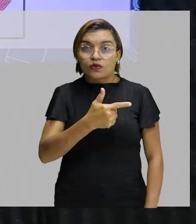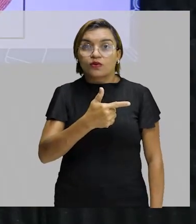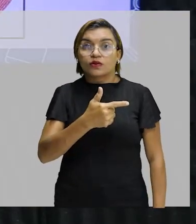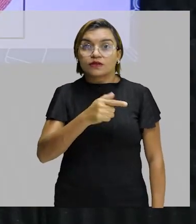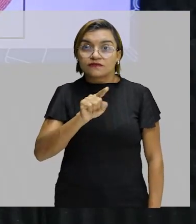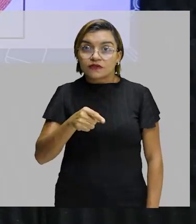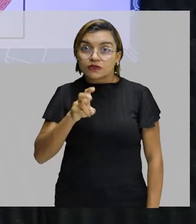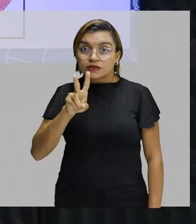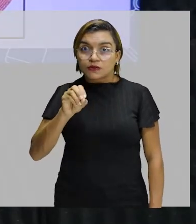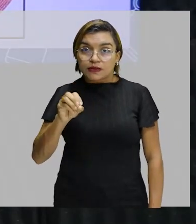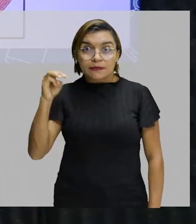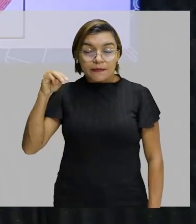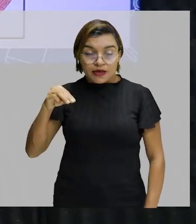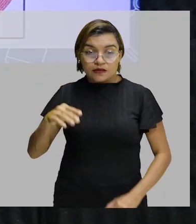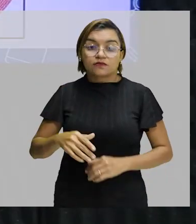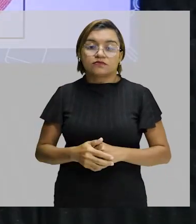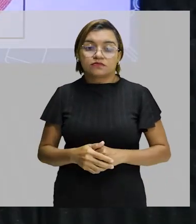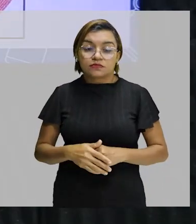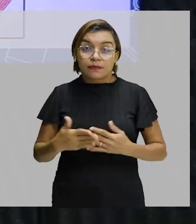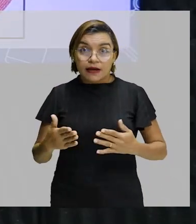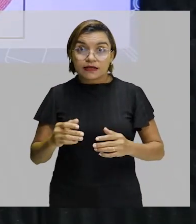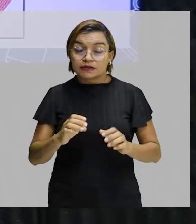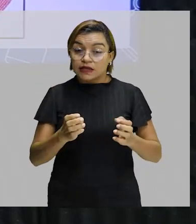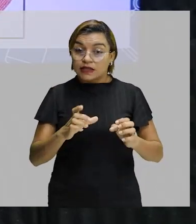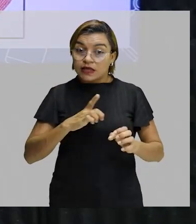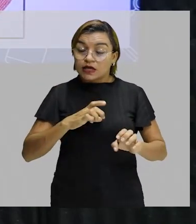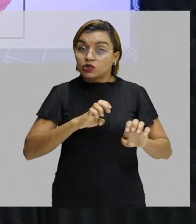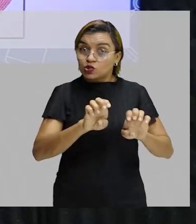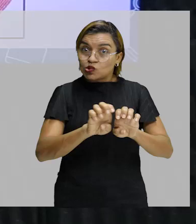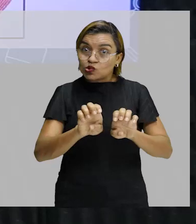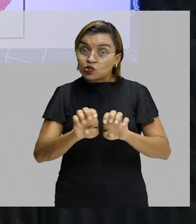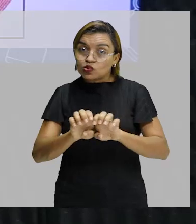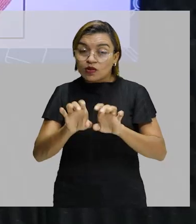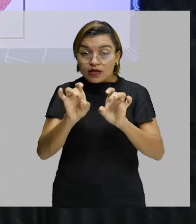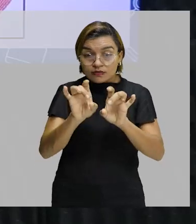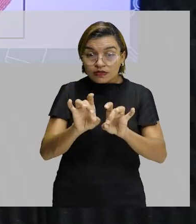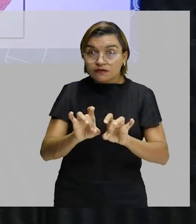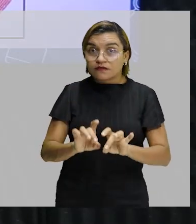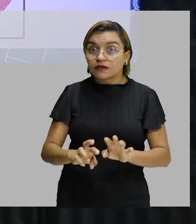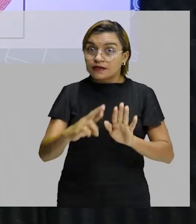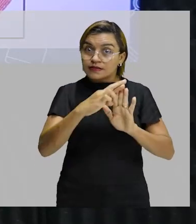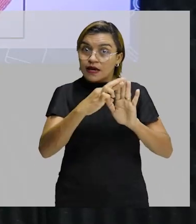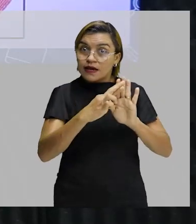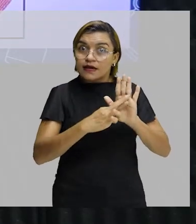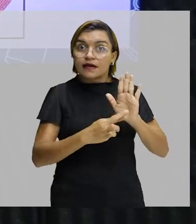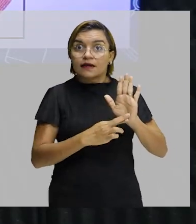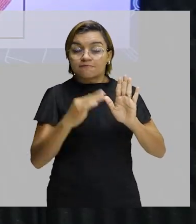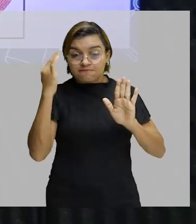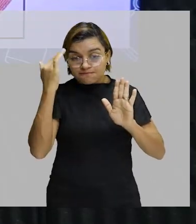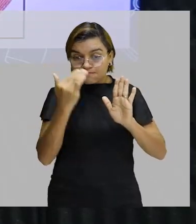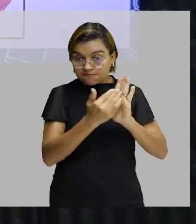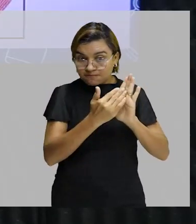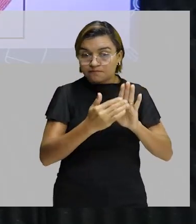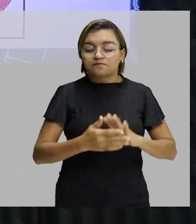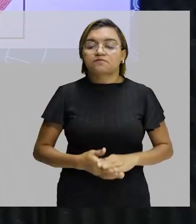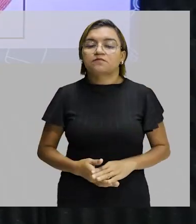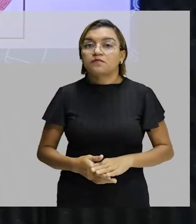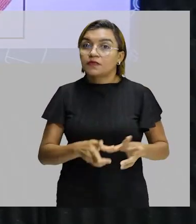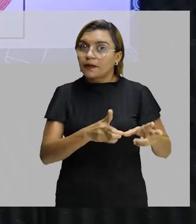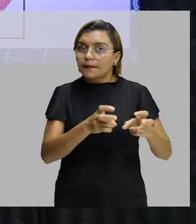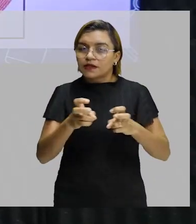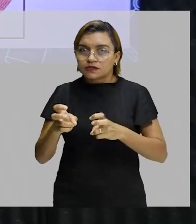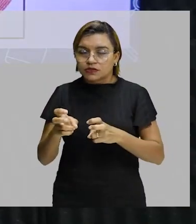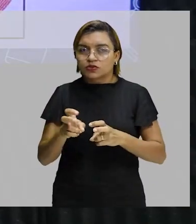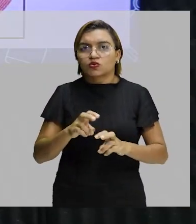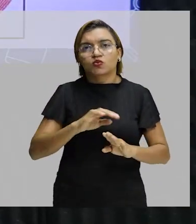colocada uma estrutura para que aconteça essa especificação da regra. Então, percebam que todas as